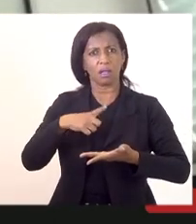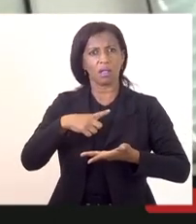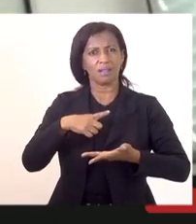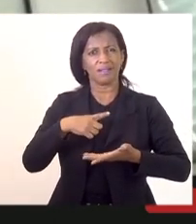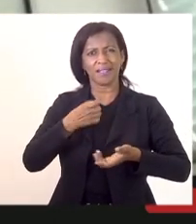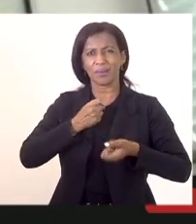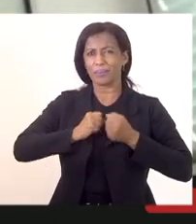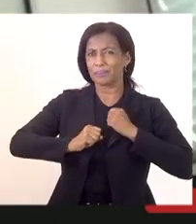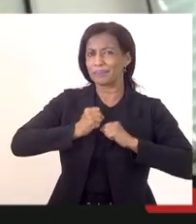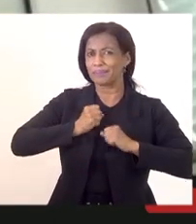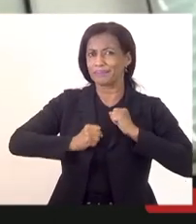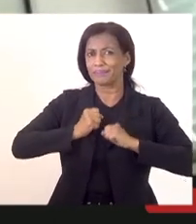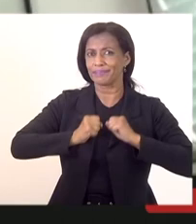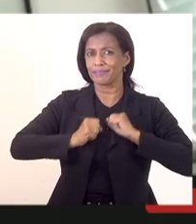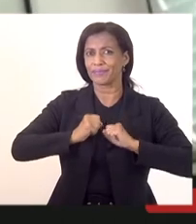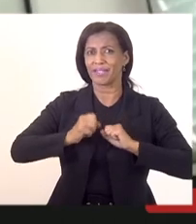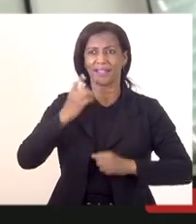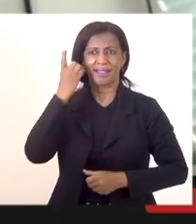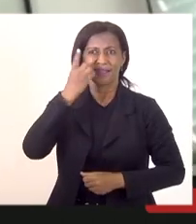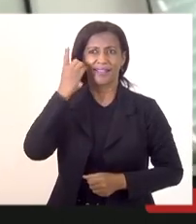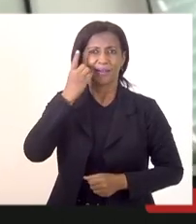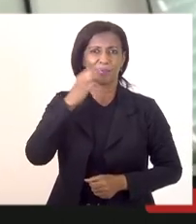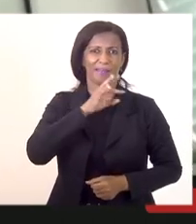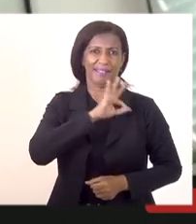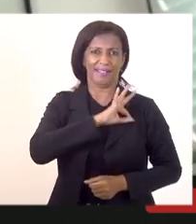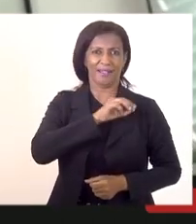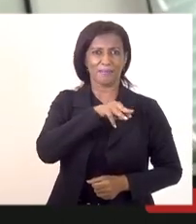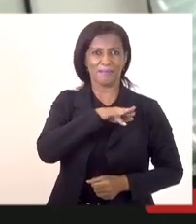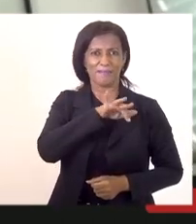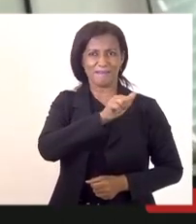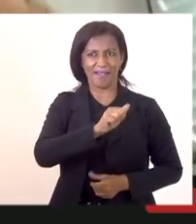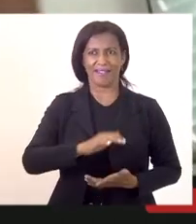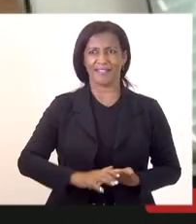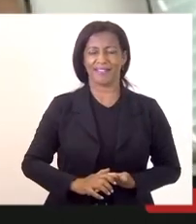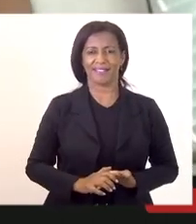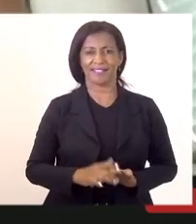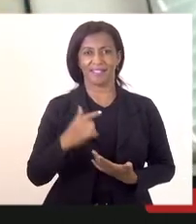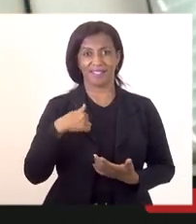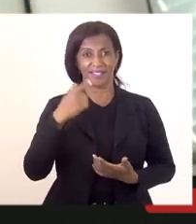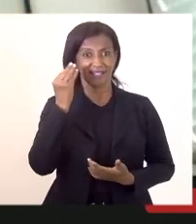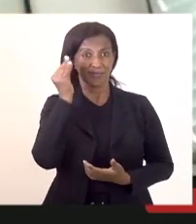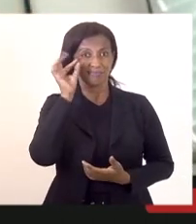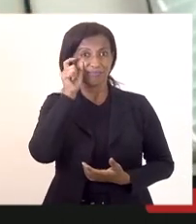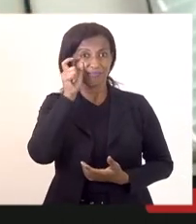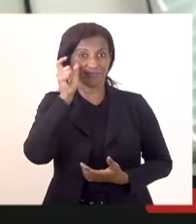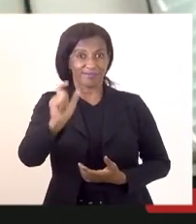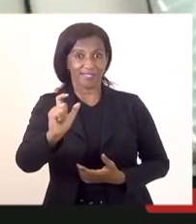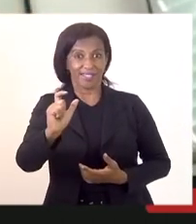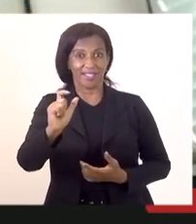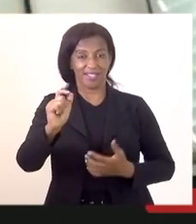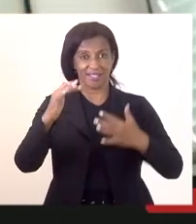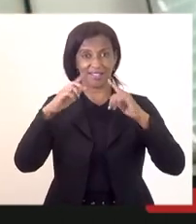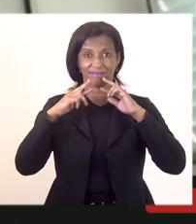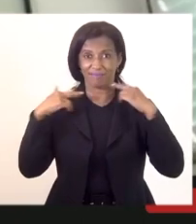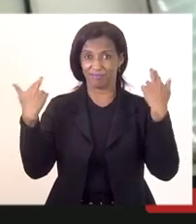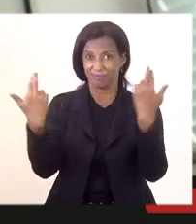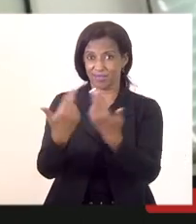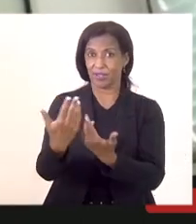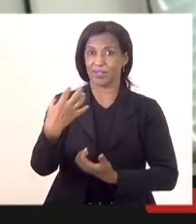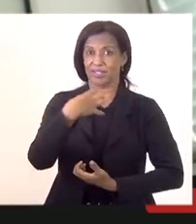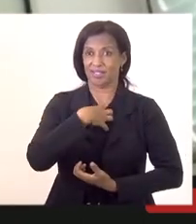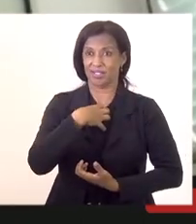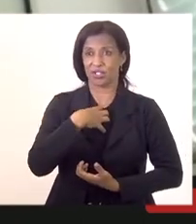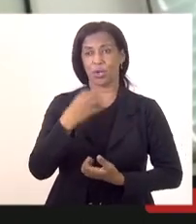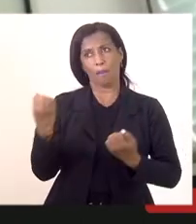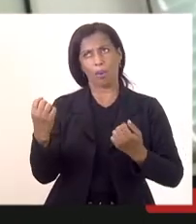angústias e inquietações da deputada Marta Rocha, quem que seja a realização dessa audiência, também são nesse sentido. Claro que deve ter algum ponto, algum